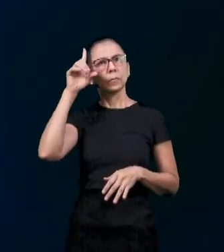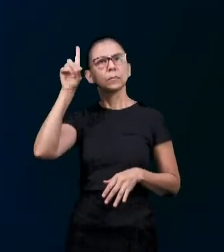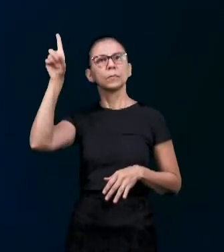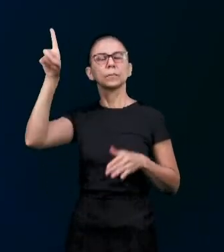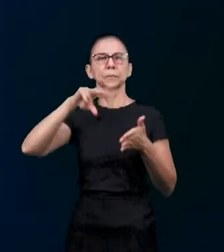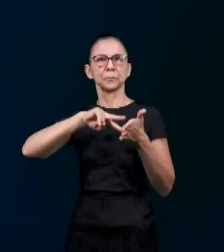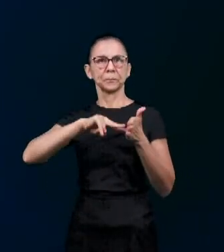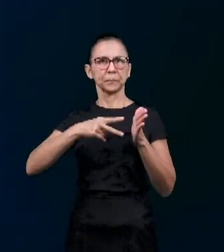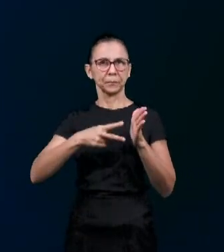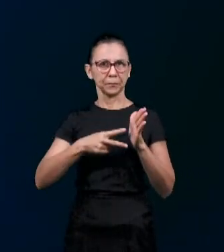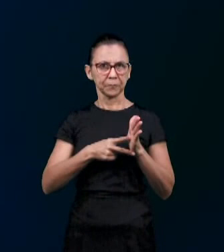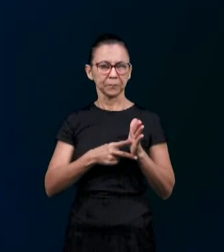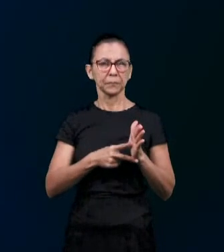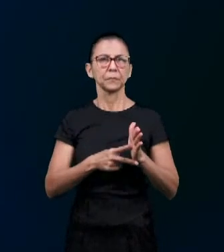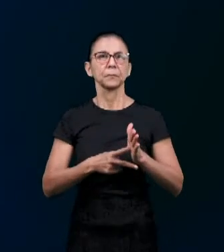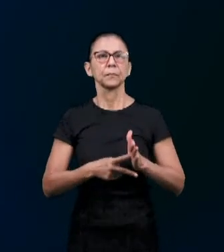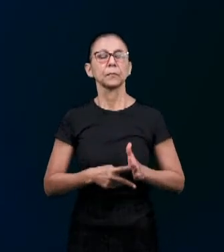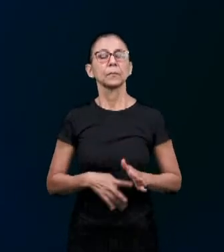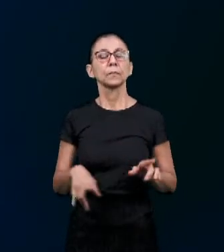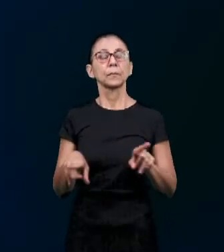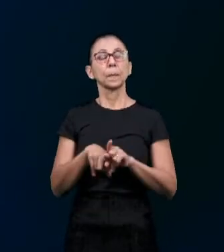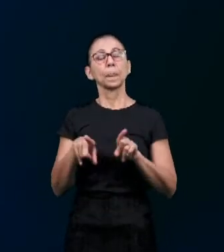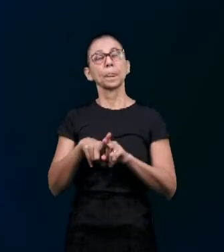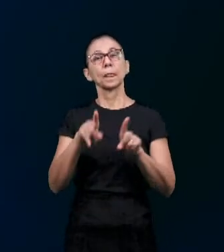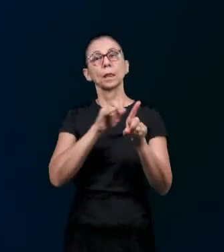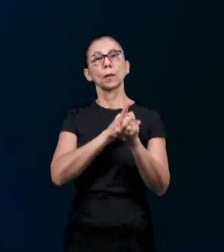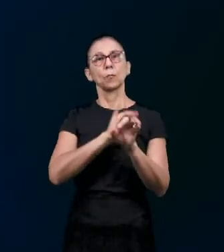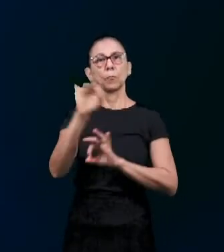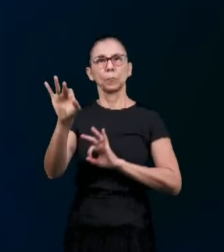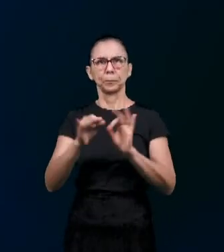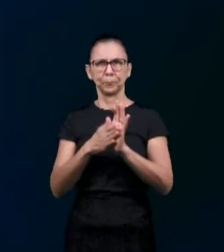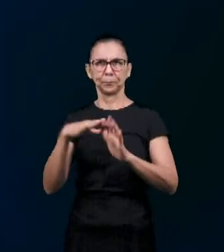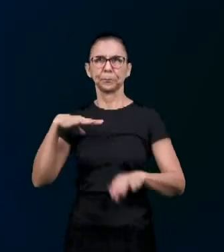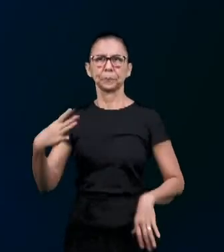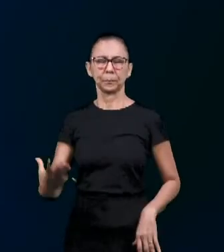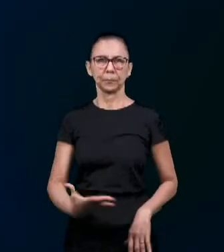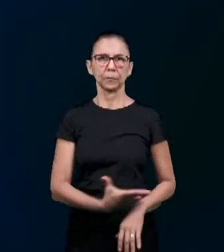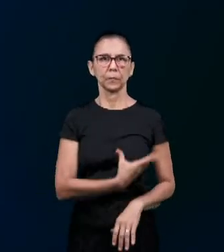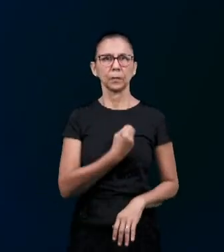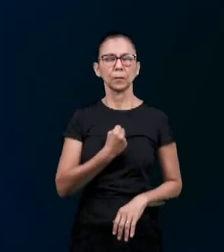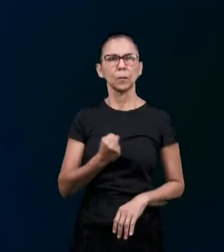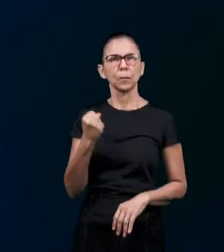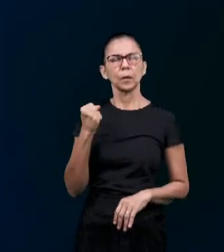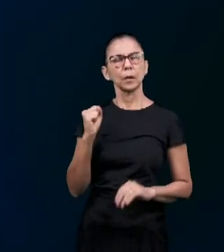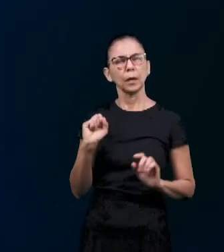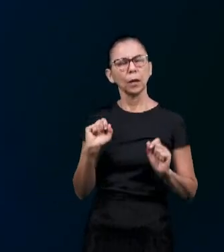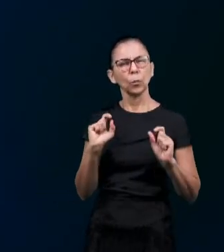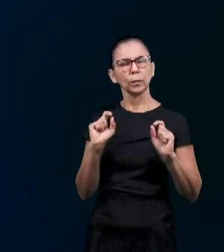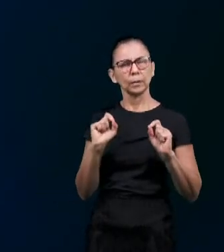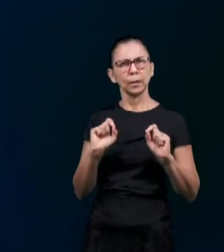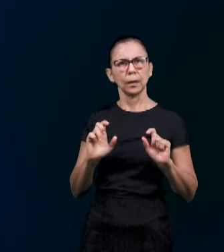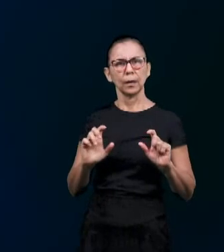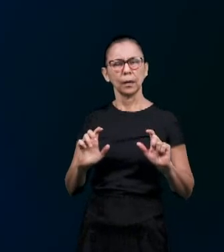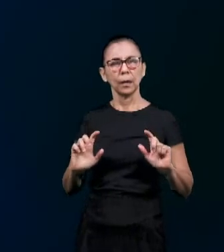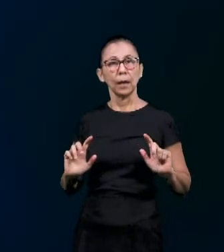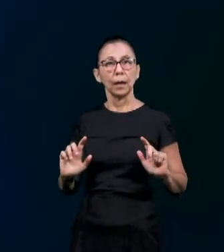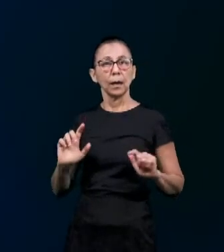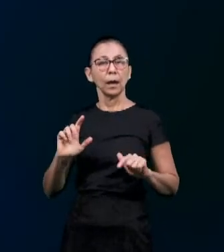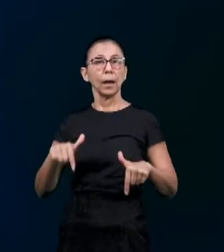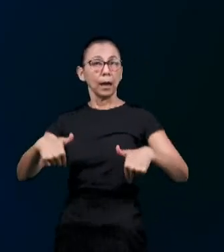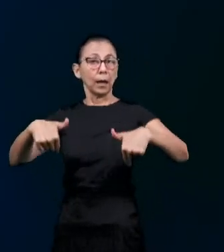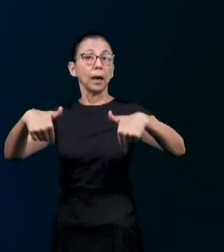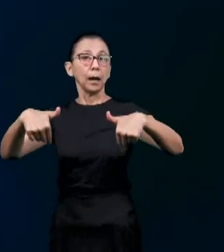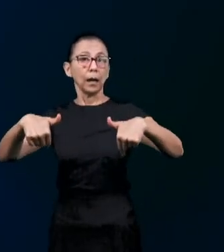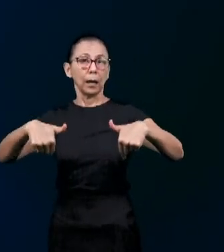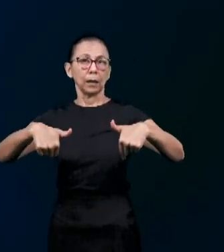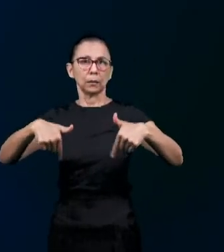destacando também O projeto de salvação Nós podemos entender Como o ato E o processo Aqui no versículo O ato Que vem